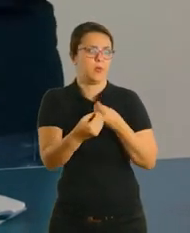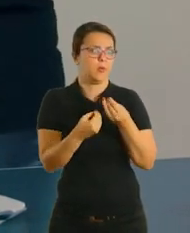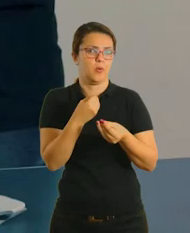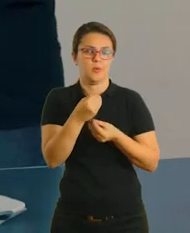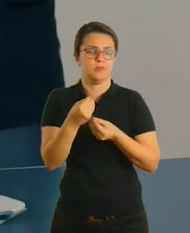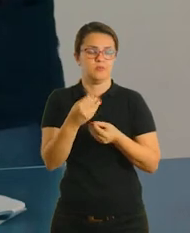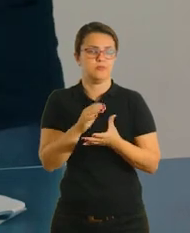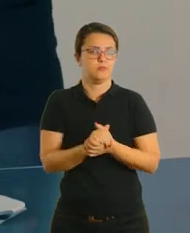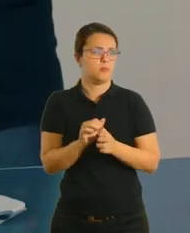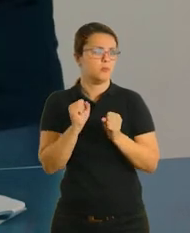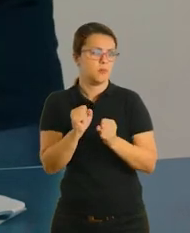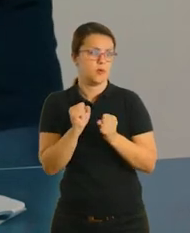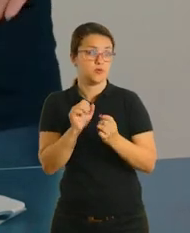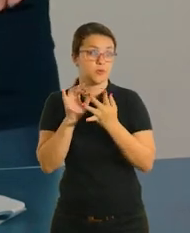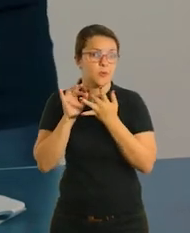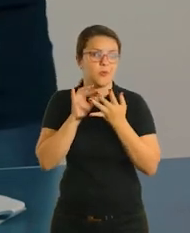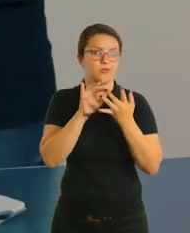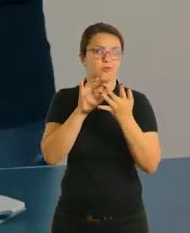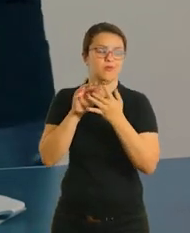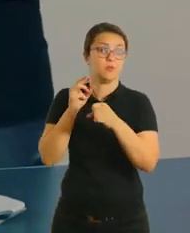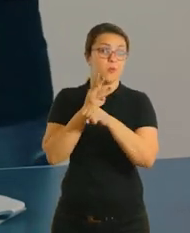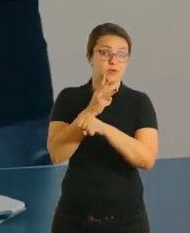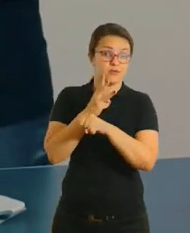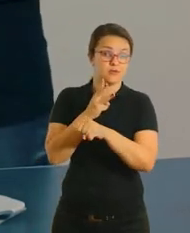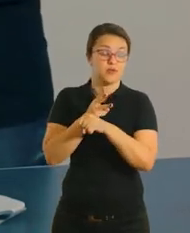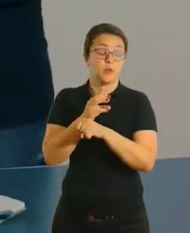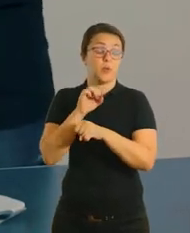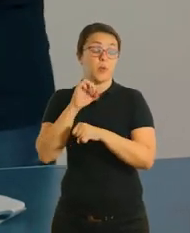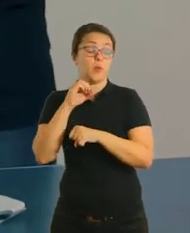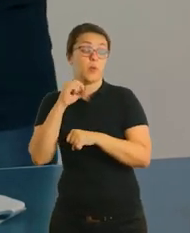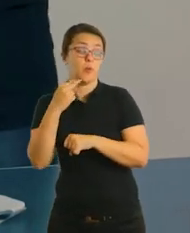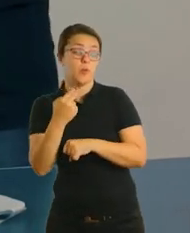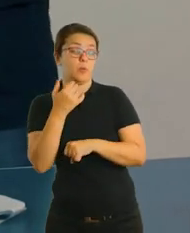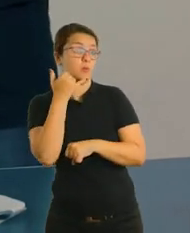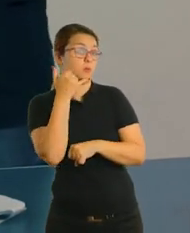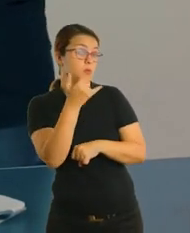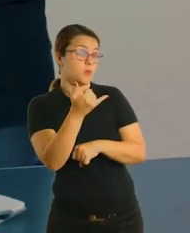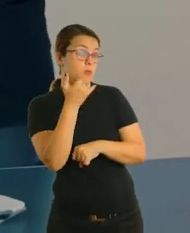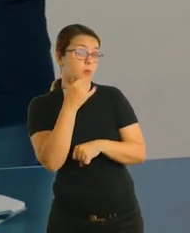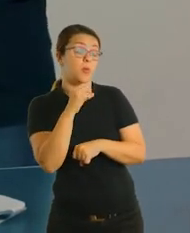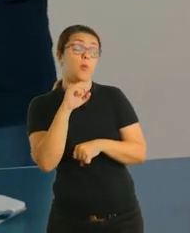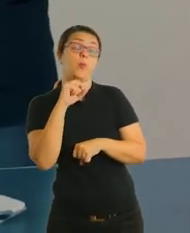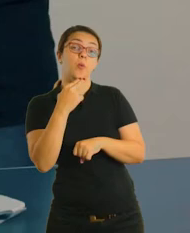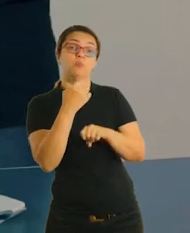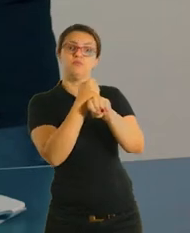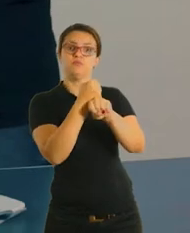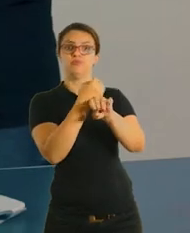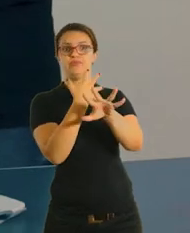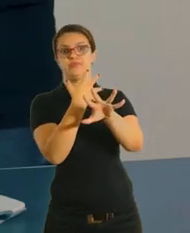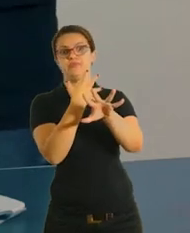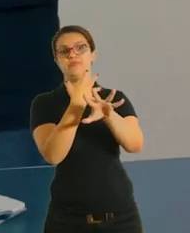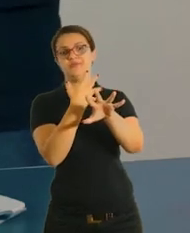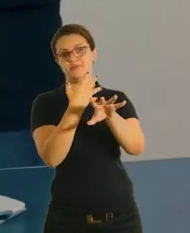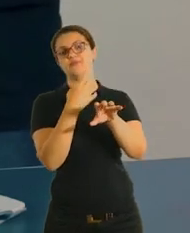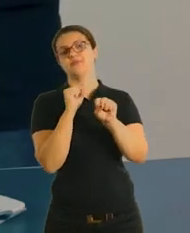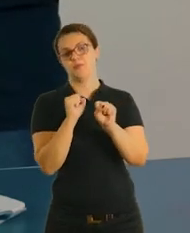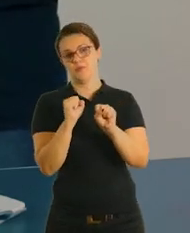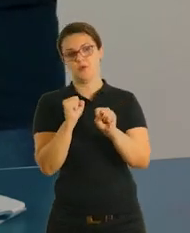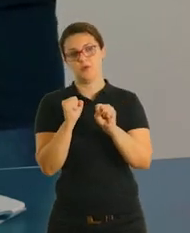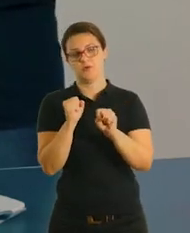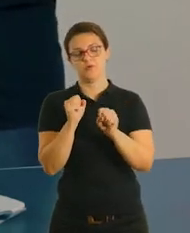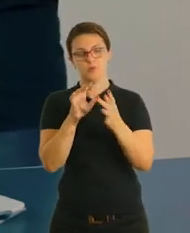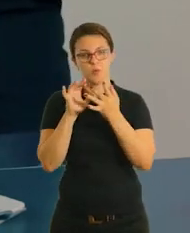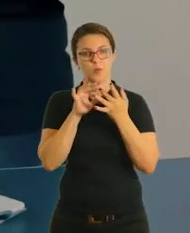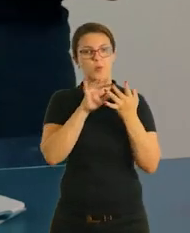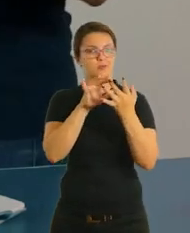pode entrar em contato com ele pelo WhatsApp, através de ligação, mensagem ou até videochamada. Olha que legal! Então você pode entrar